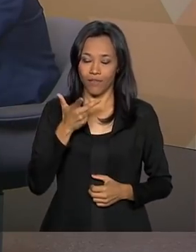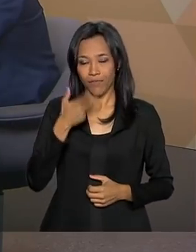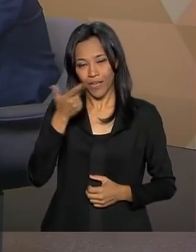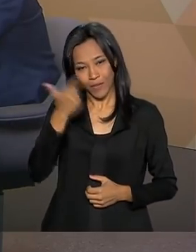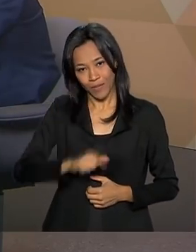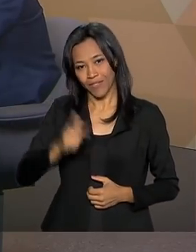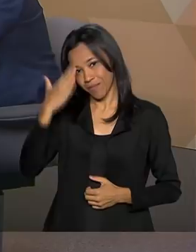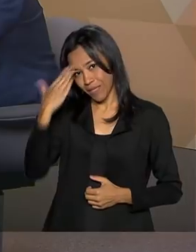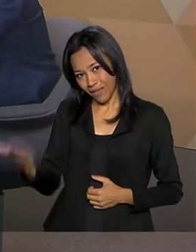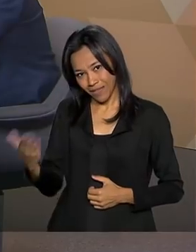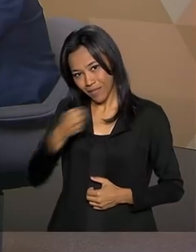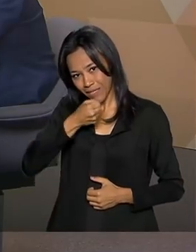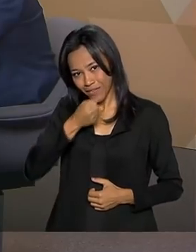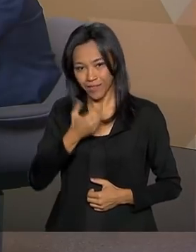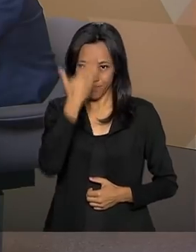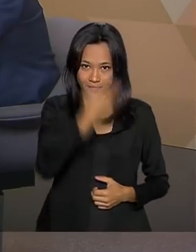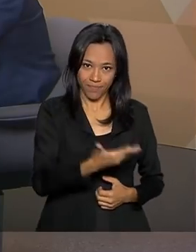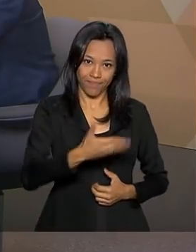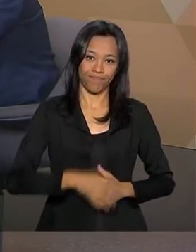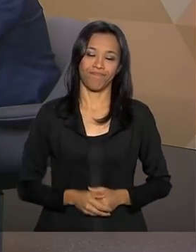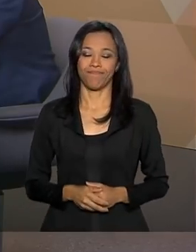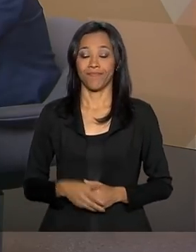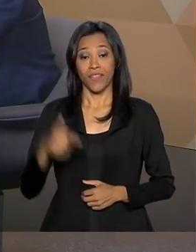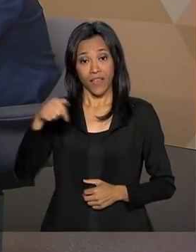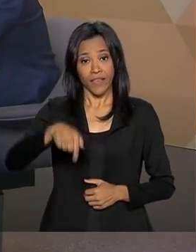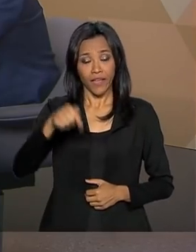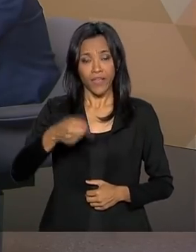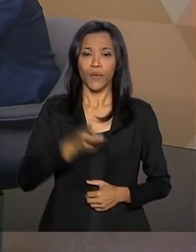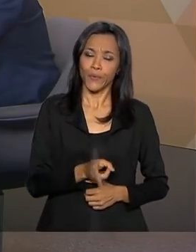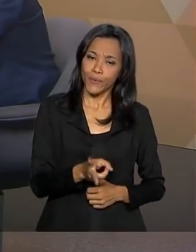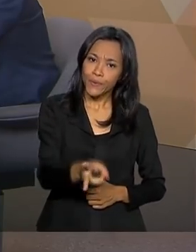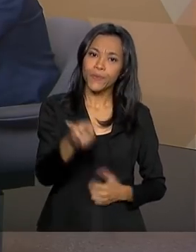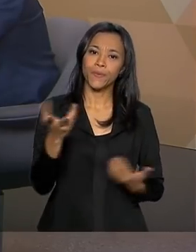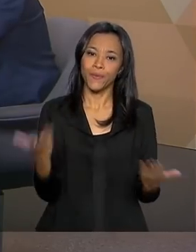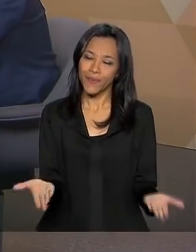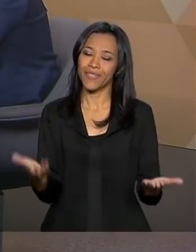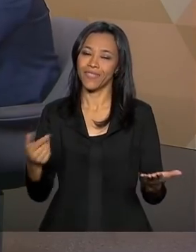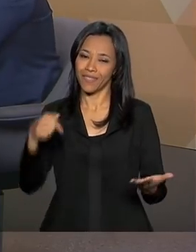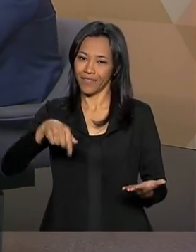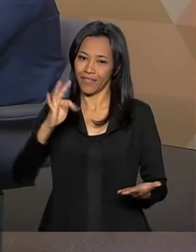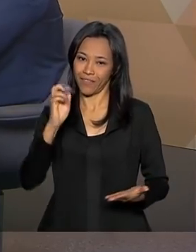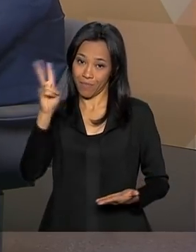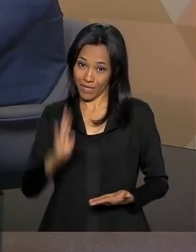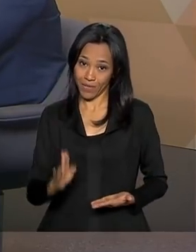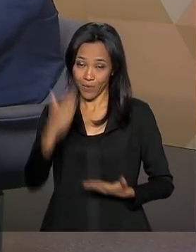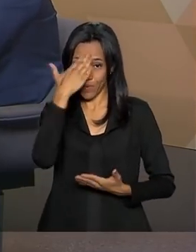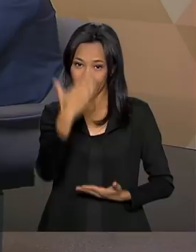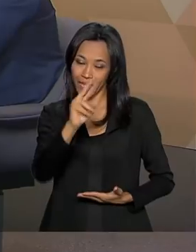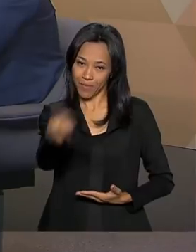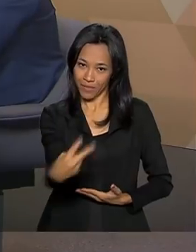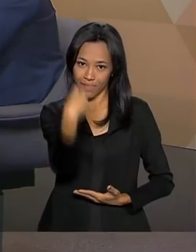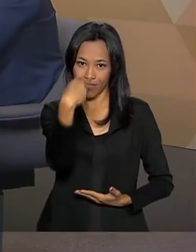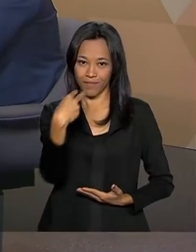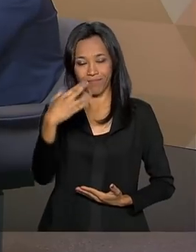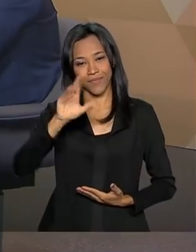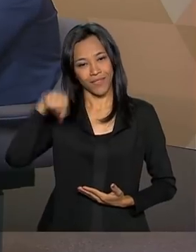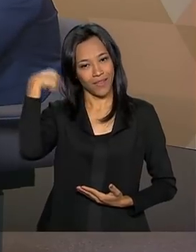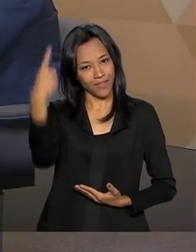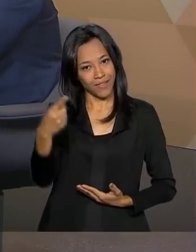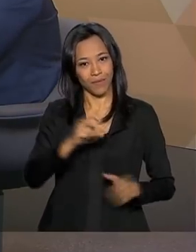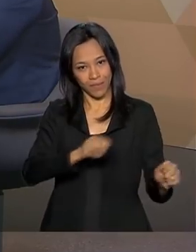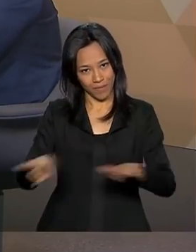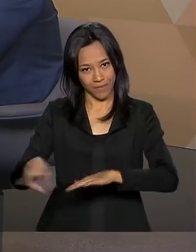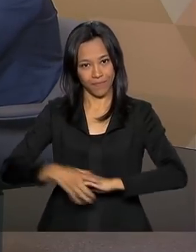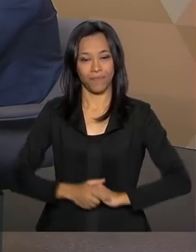obrigado pela entrevista. Obrigado. E o Brasil continua em pauta aqui na TV Brasil. Obrigado pela companhia e até a próxima